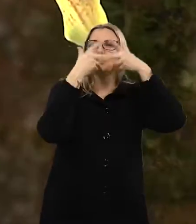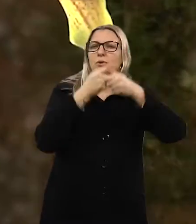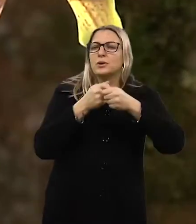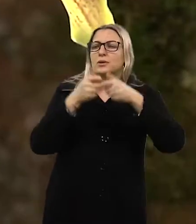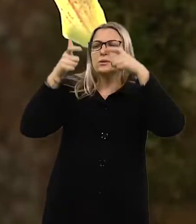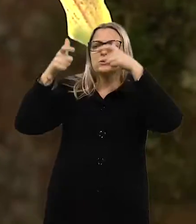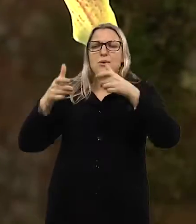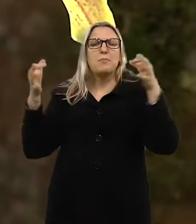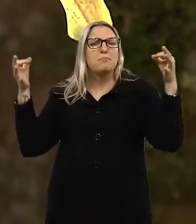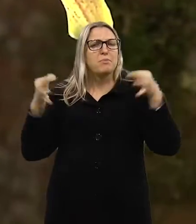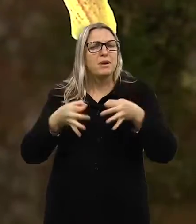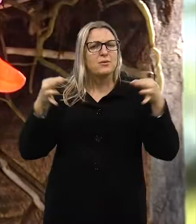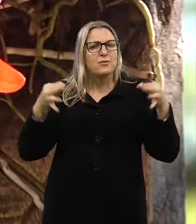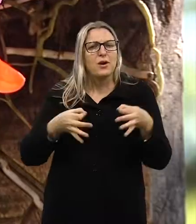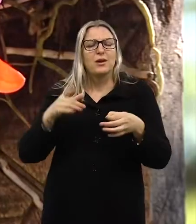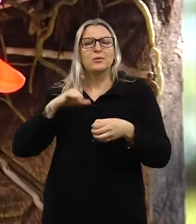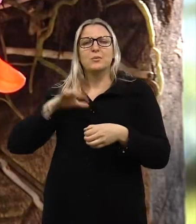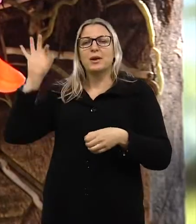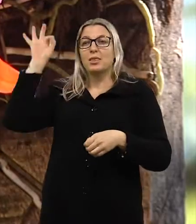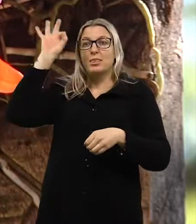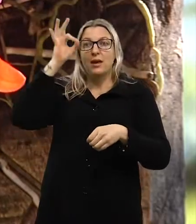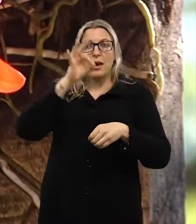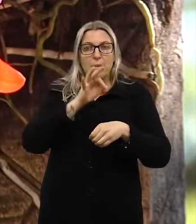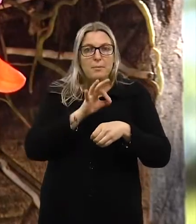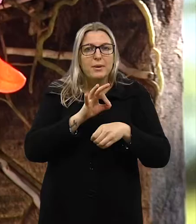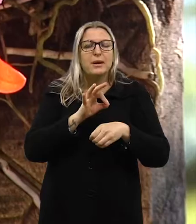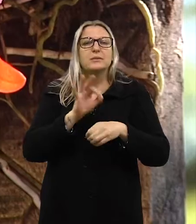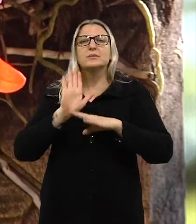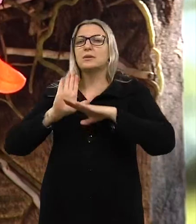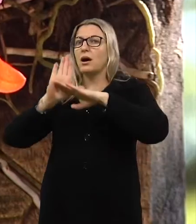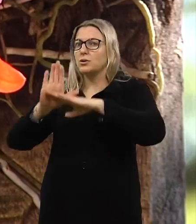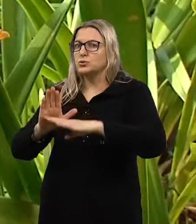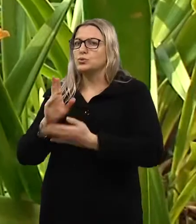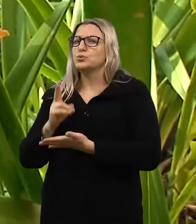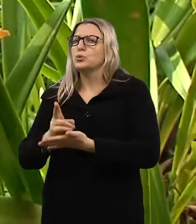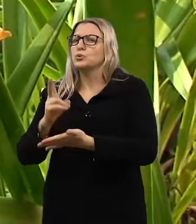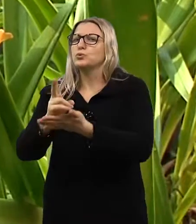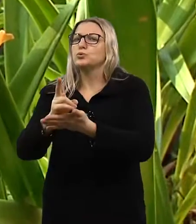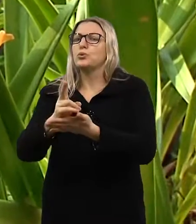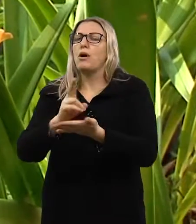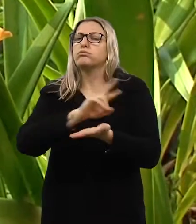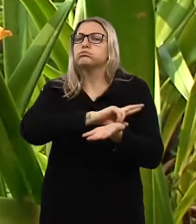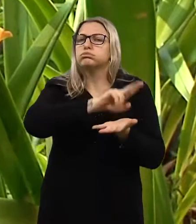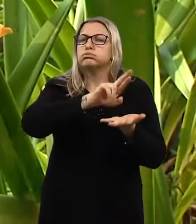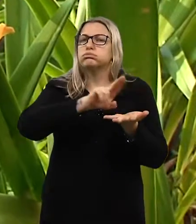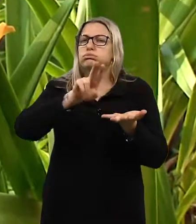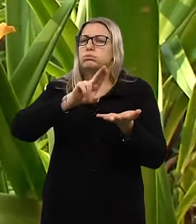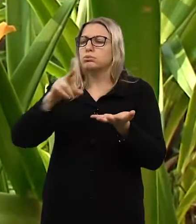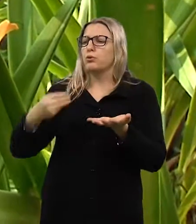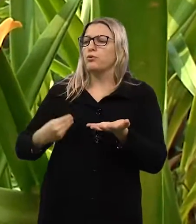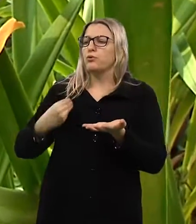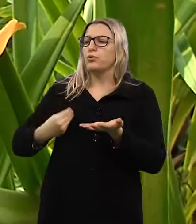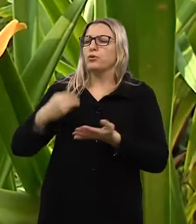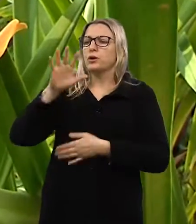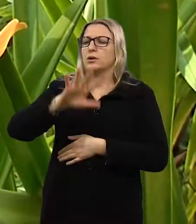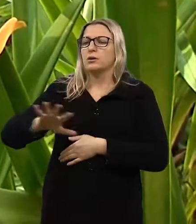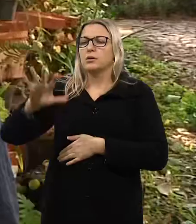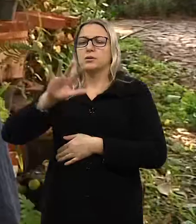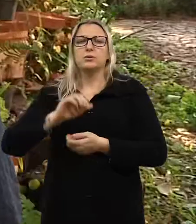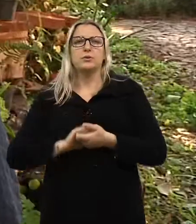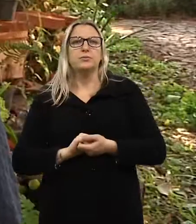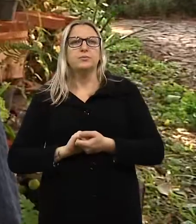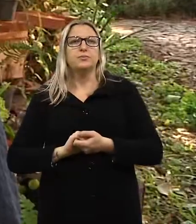perfeito para as abelhas, que com polinização contribuem para a manutenção da biodiversidade da região.